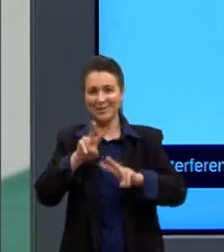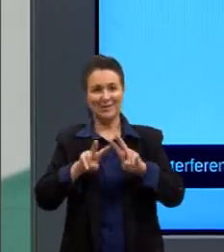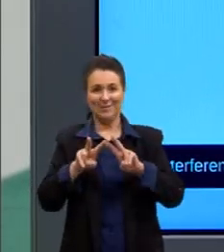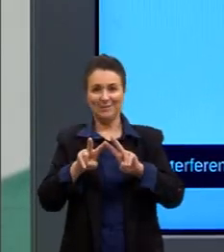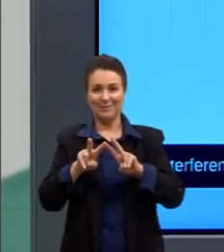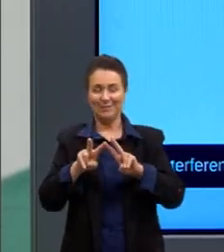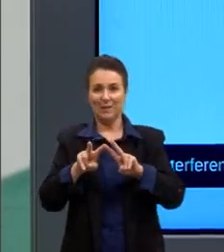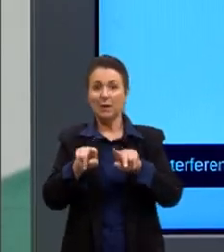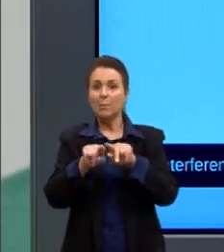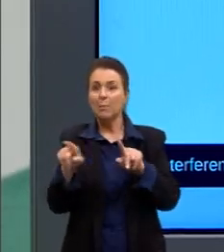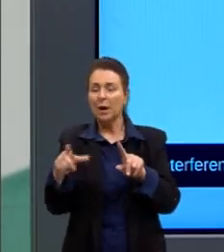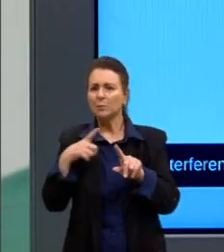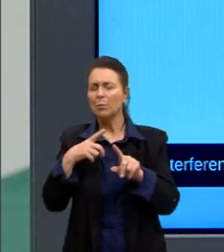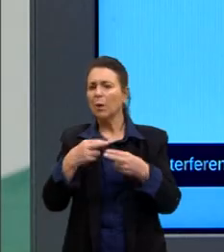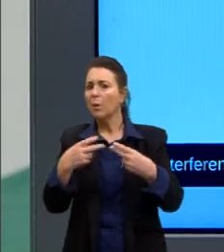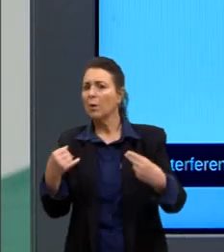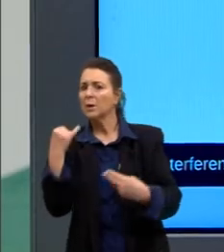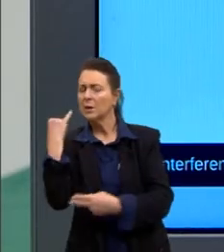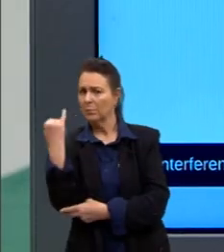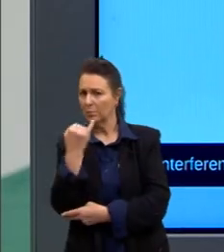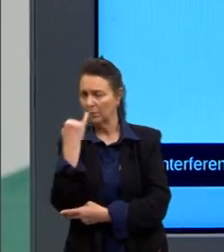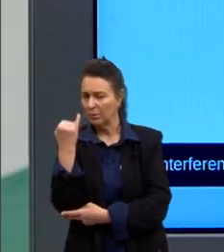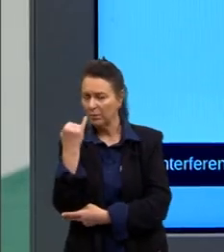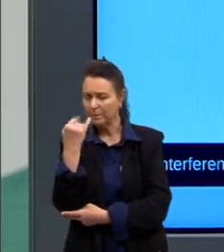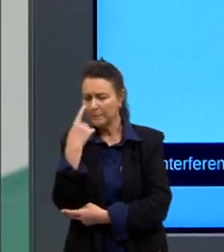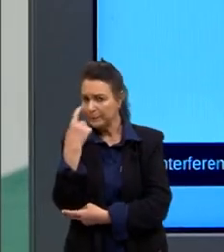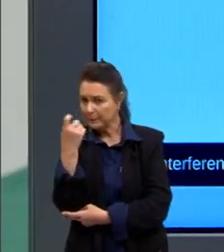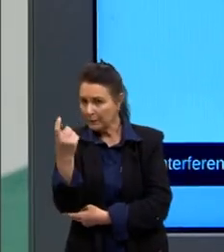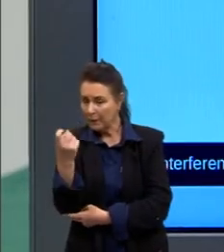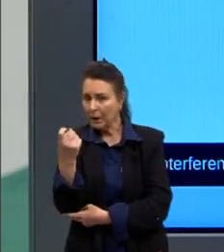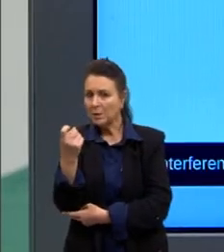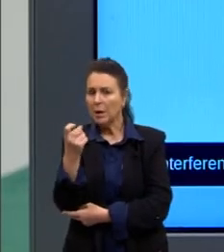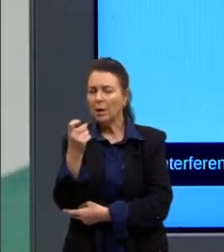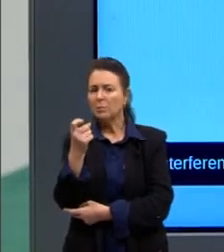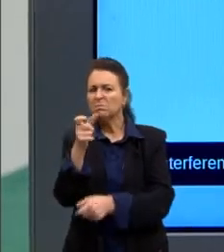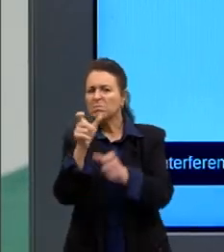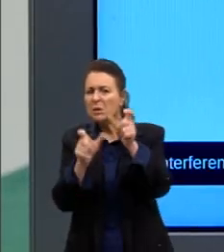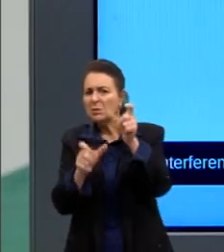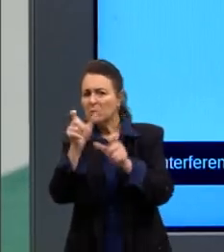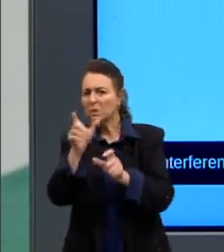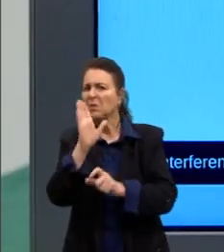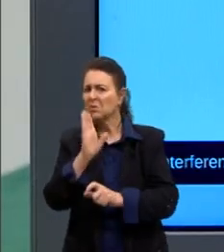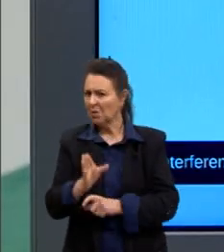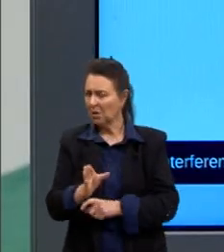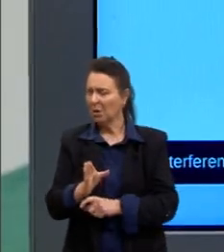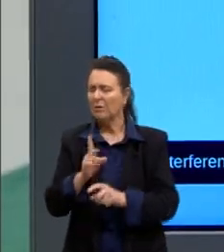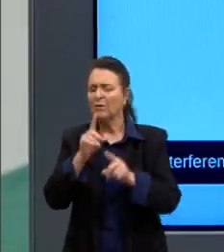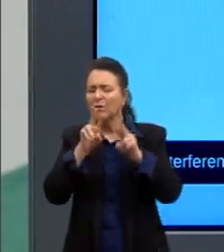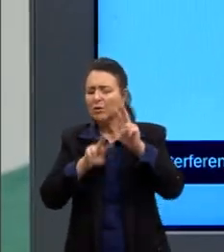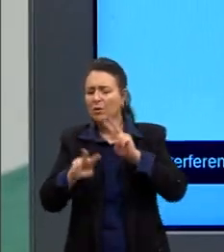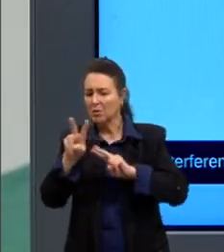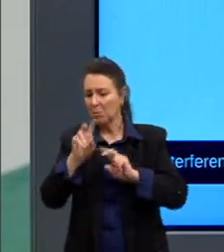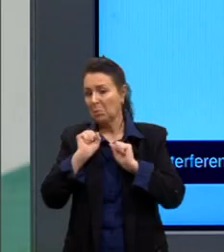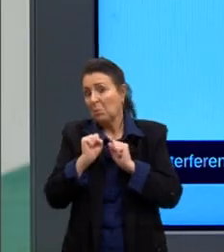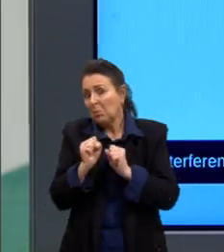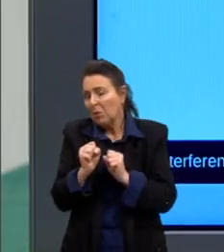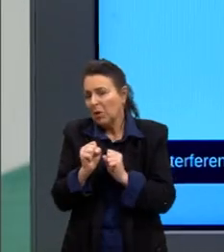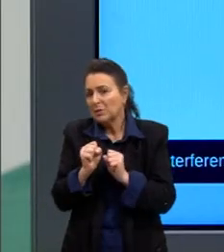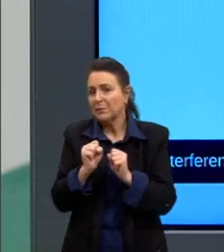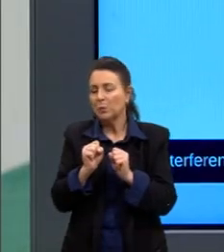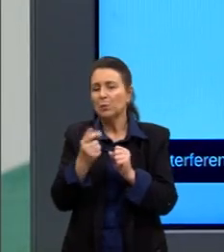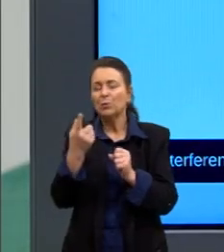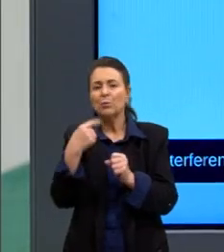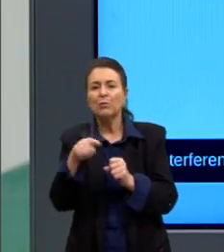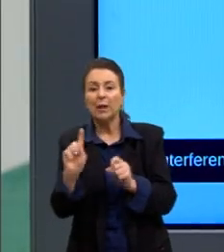Mas um efeito interessante que talvez algumas pessoas já tenham visualizado é que quando se vai então em shows